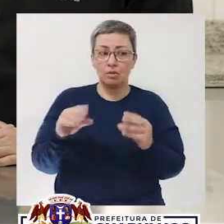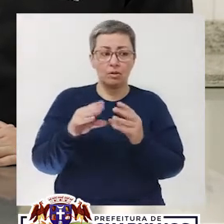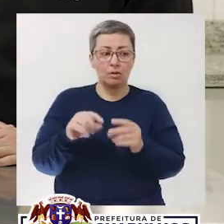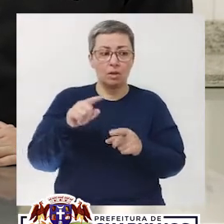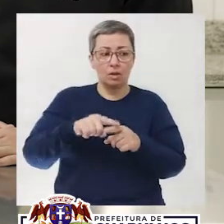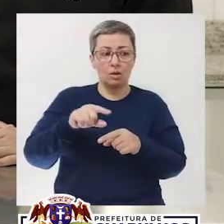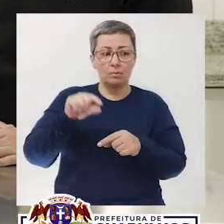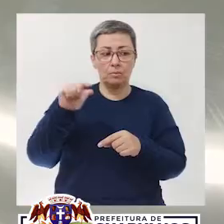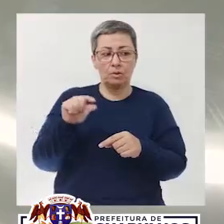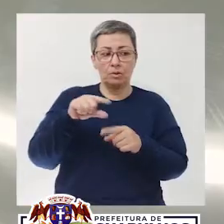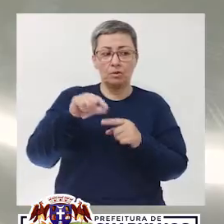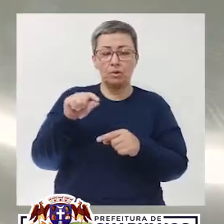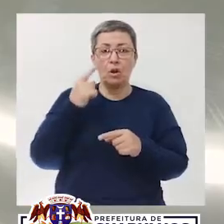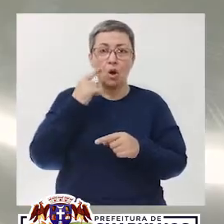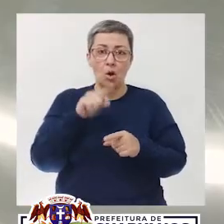Esse é o ponto.